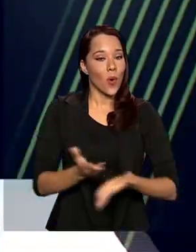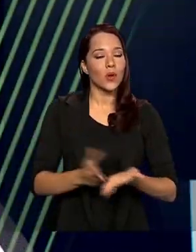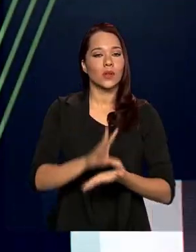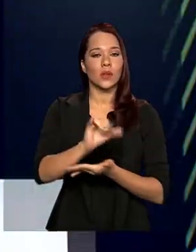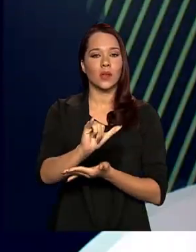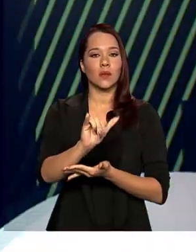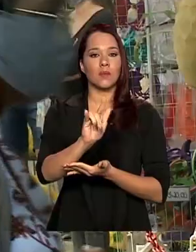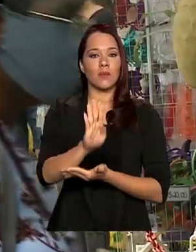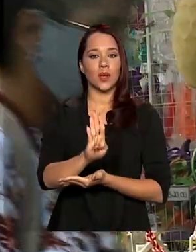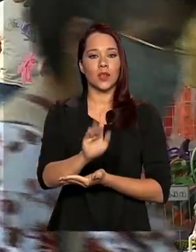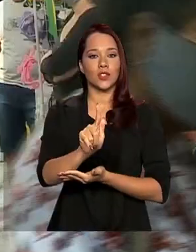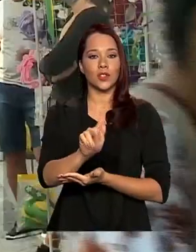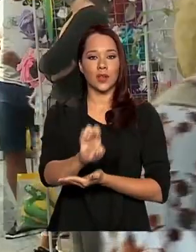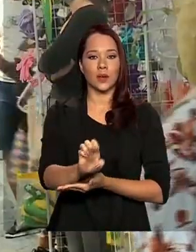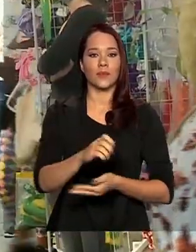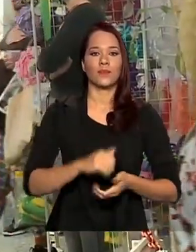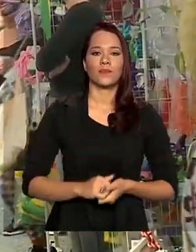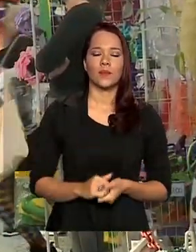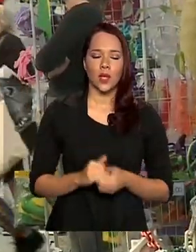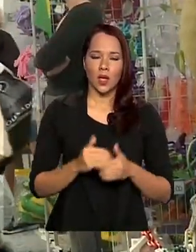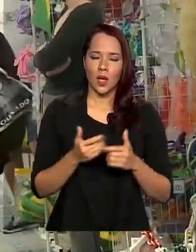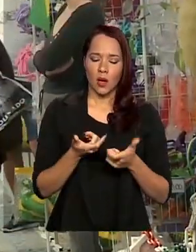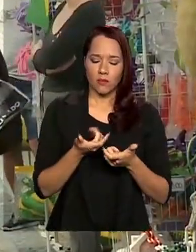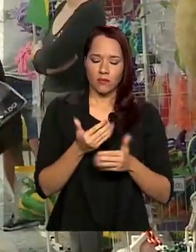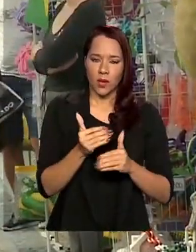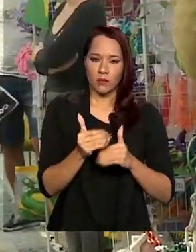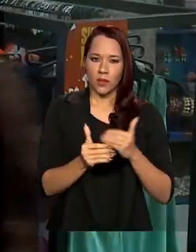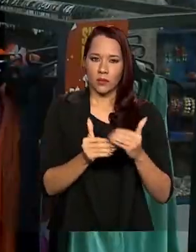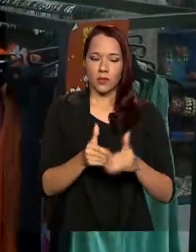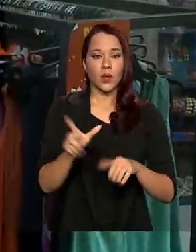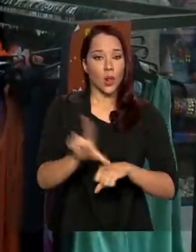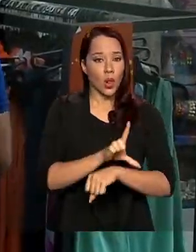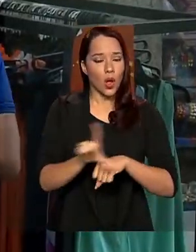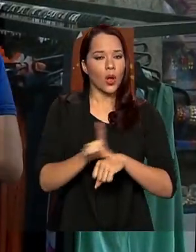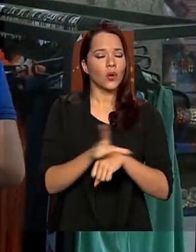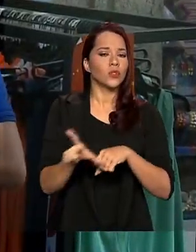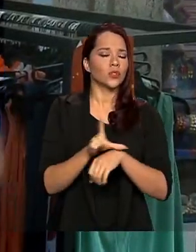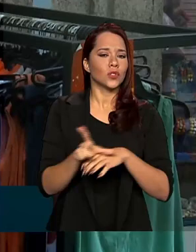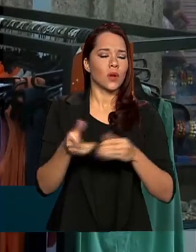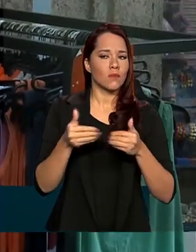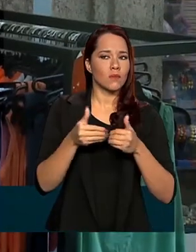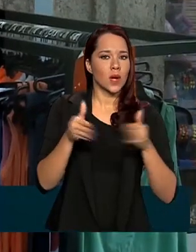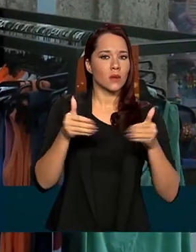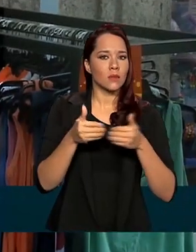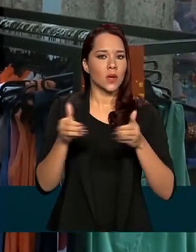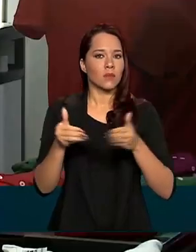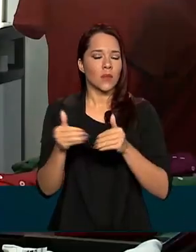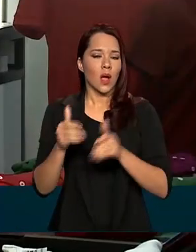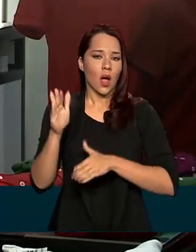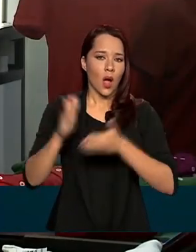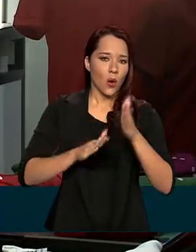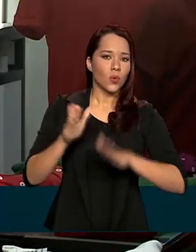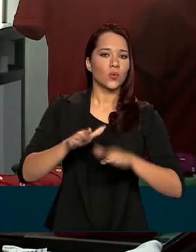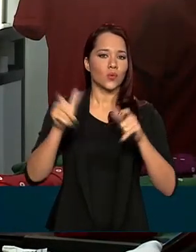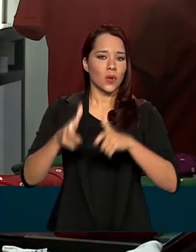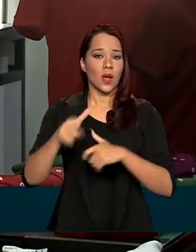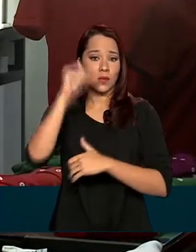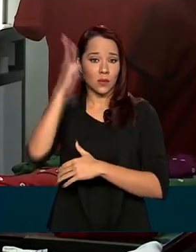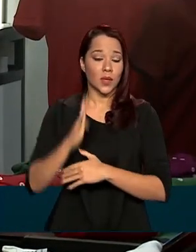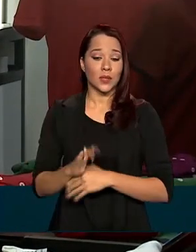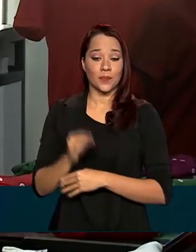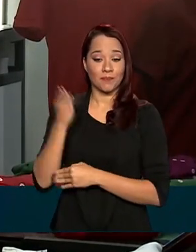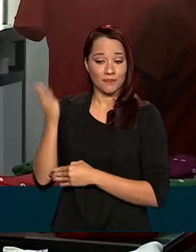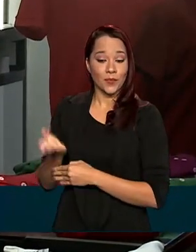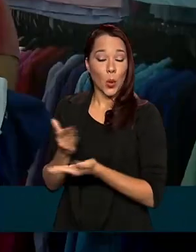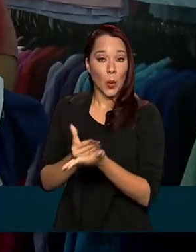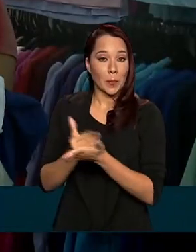IBGE. Aos poucos, a rotina das lojas vai voltando ao normal em grande parte do país. Esse retorno, que começou